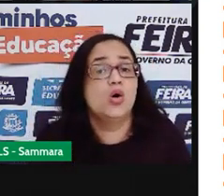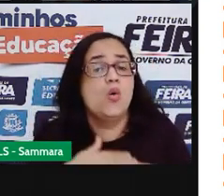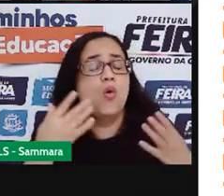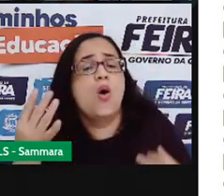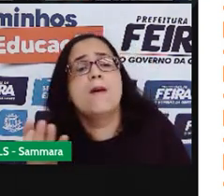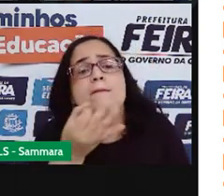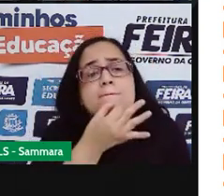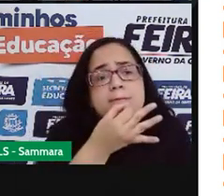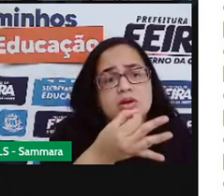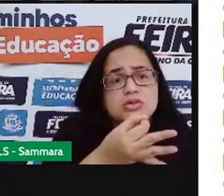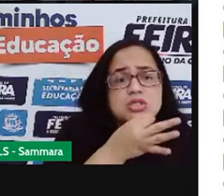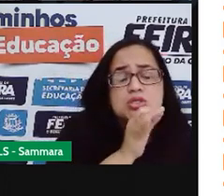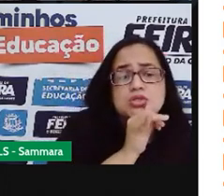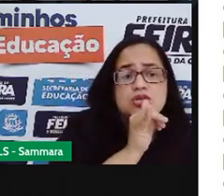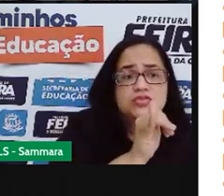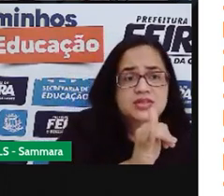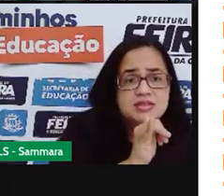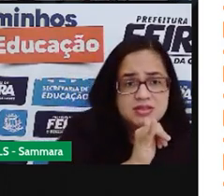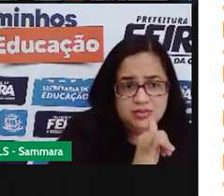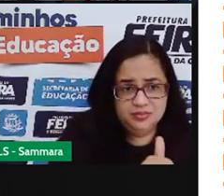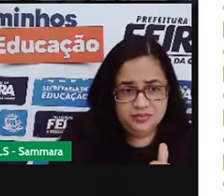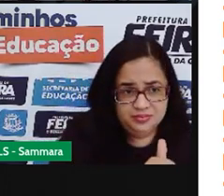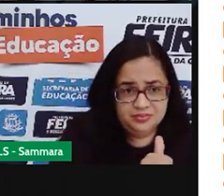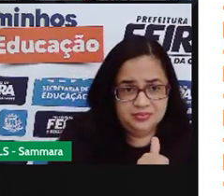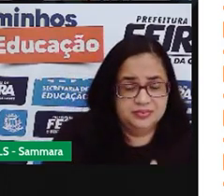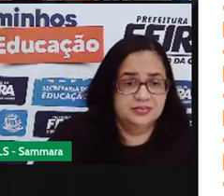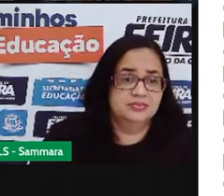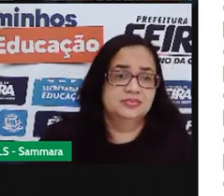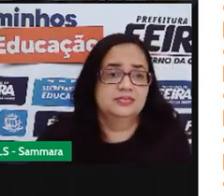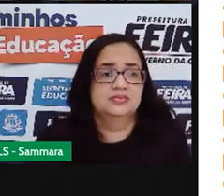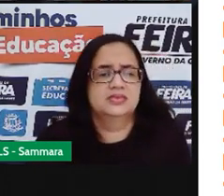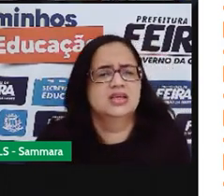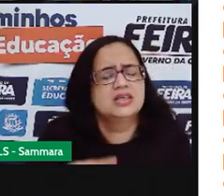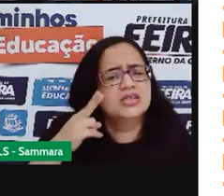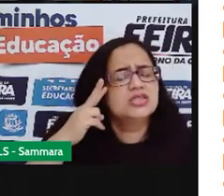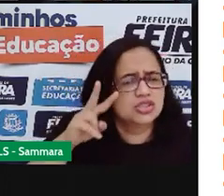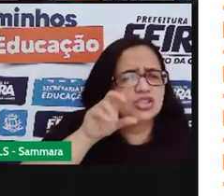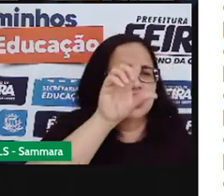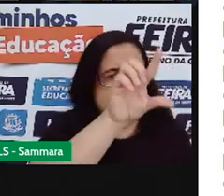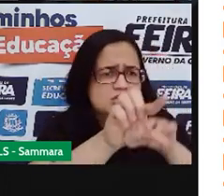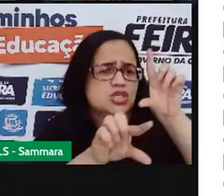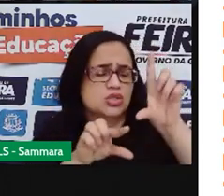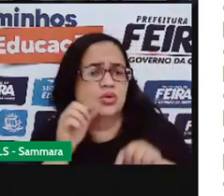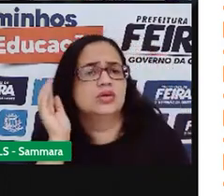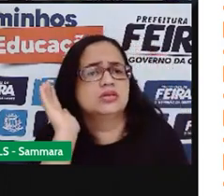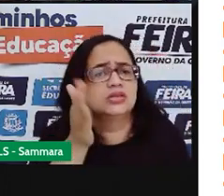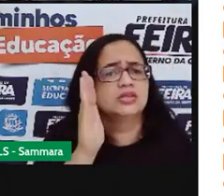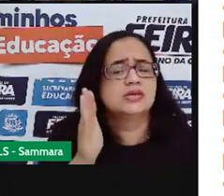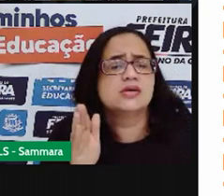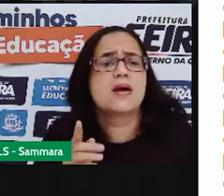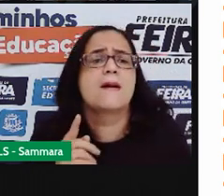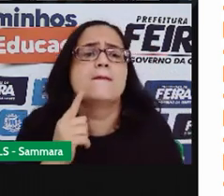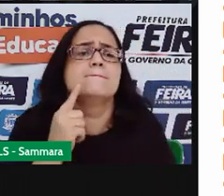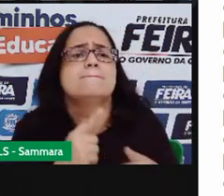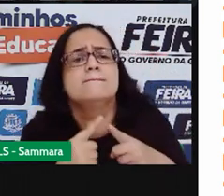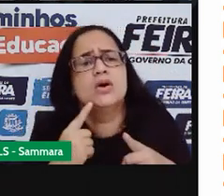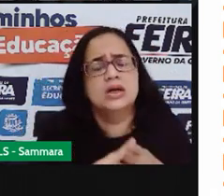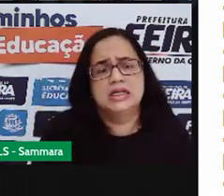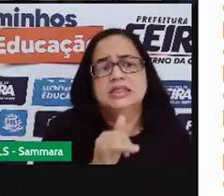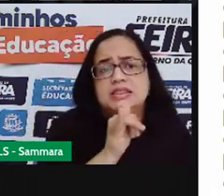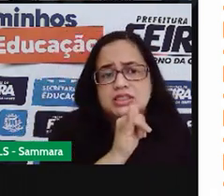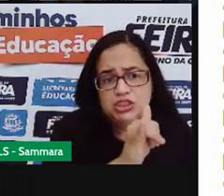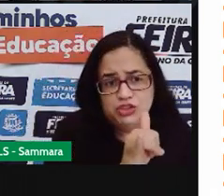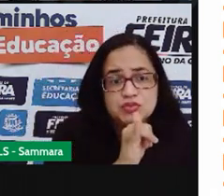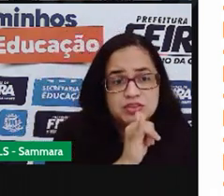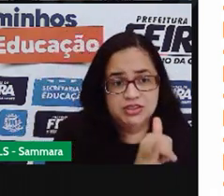Qual é o objetivo dessa divulgação? Você já escolheu. Por que você está divulgando?